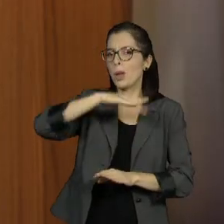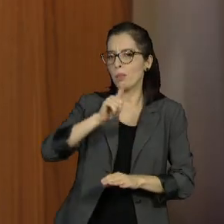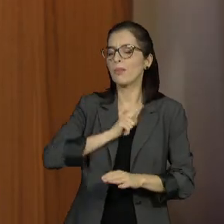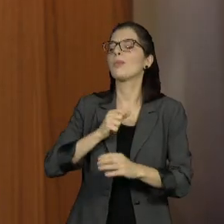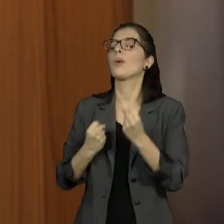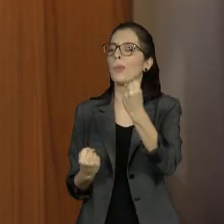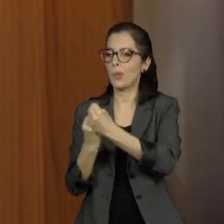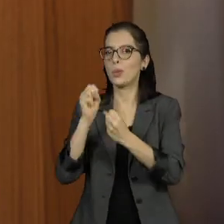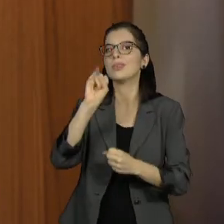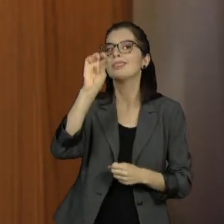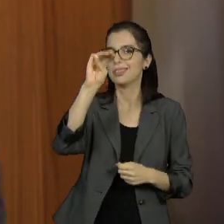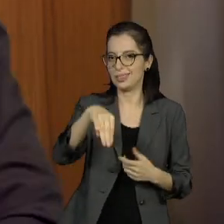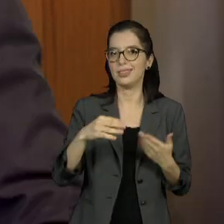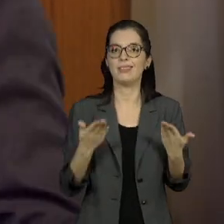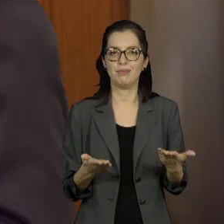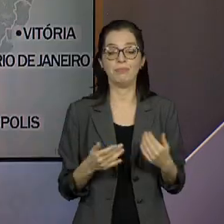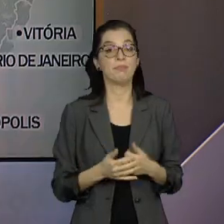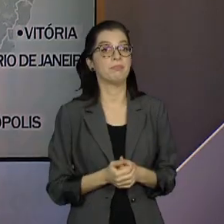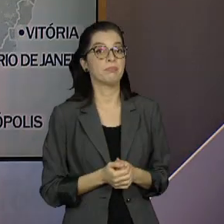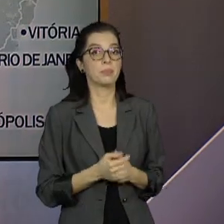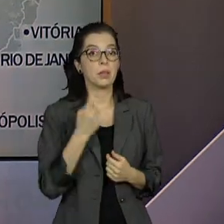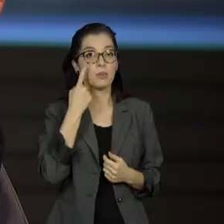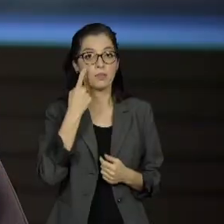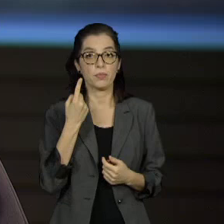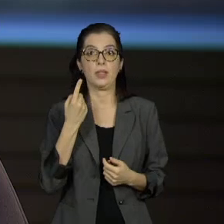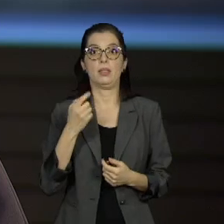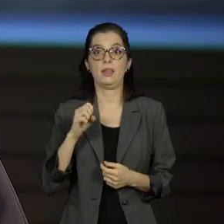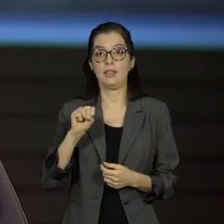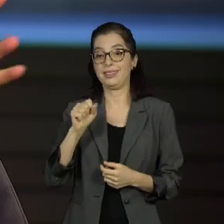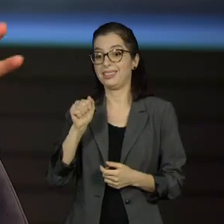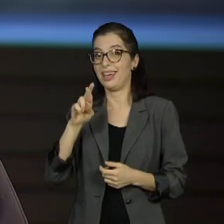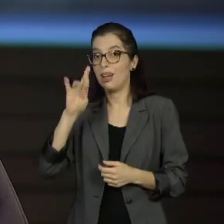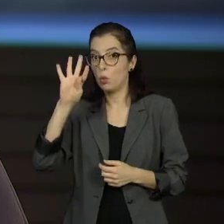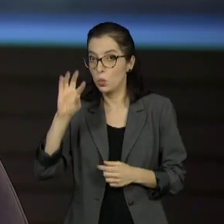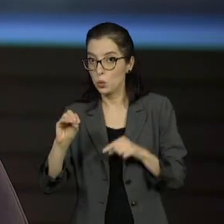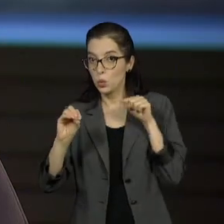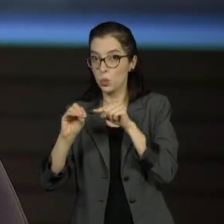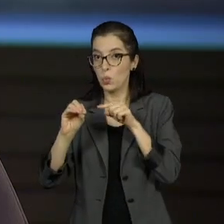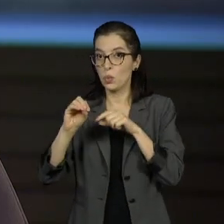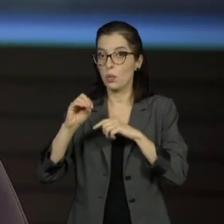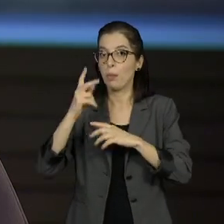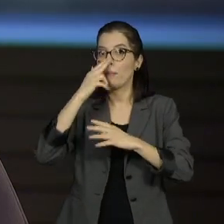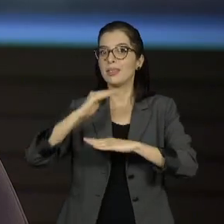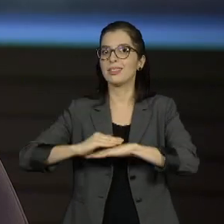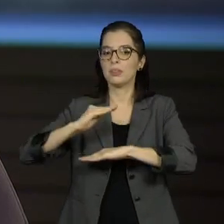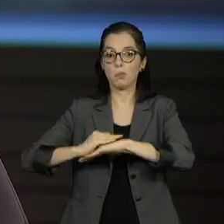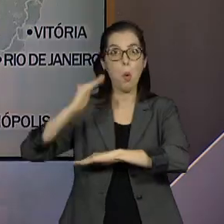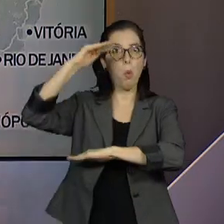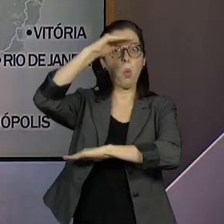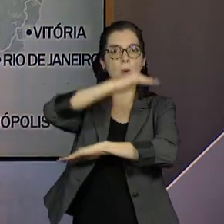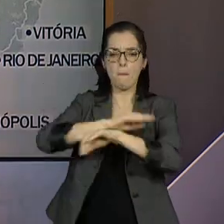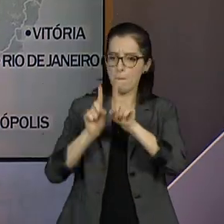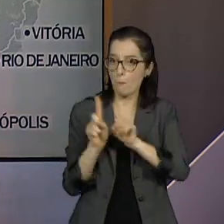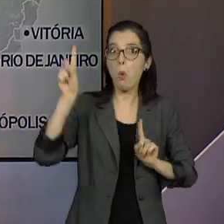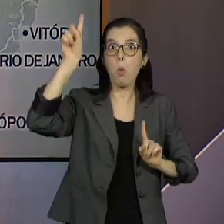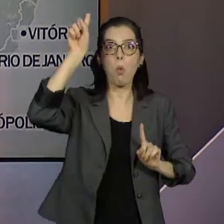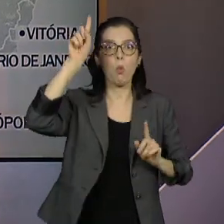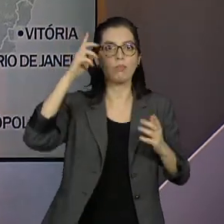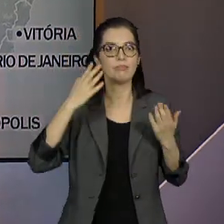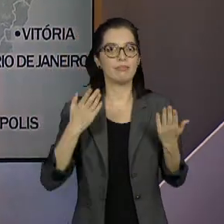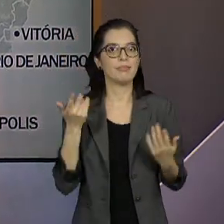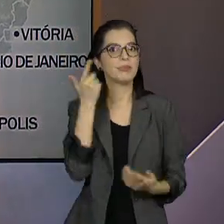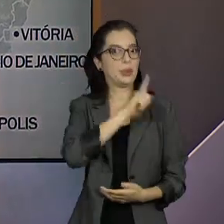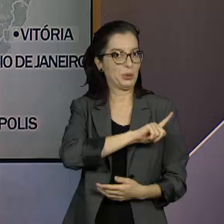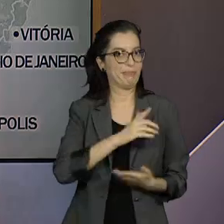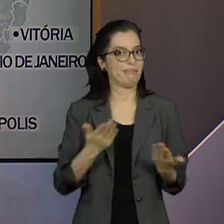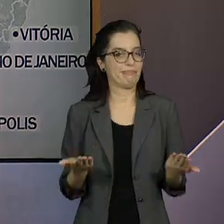ocasião, que salto do sato, né? Esse é o nosso trocadilho do programa inteiro, podemos patentear. Vamos seguir agora com